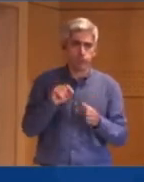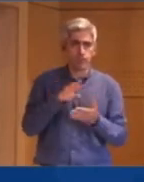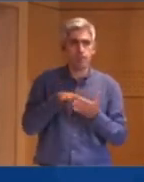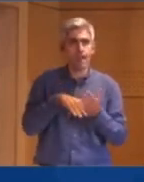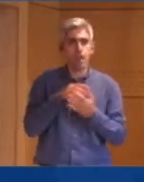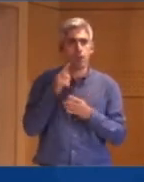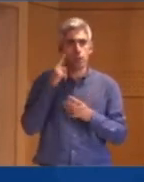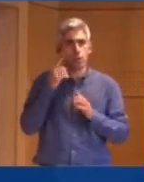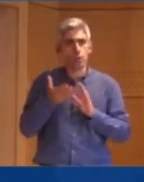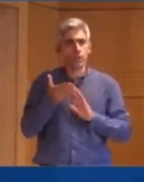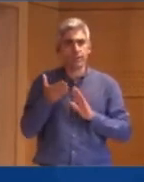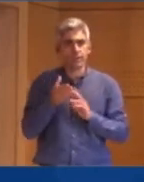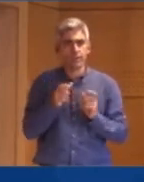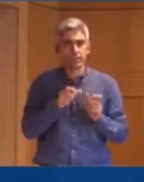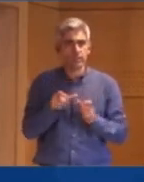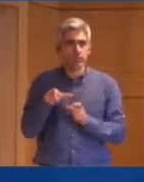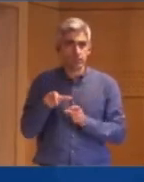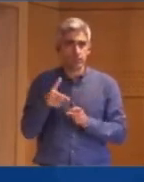Boa Sr.